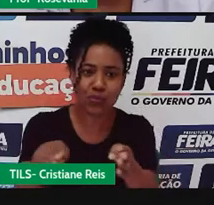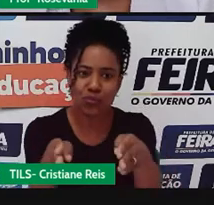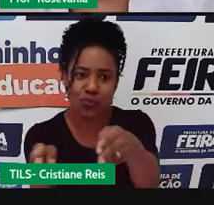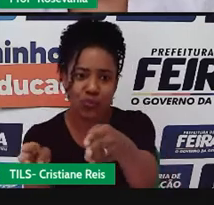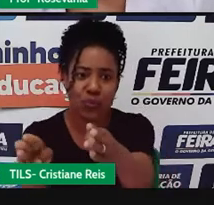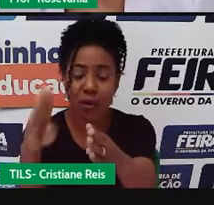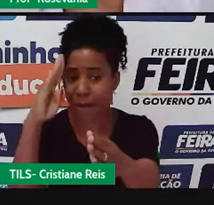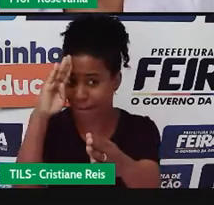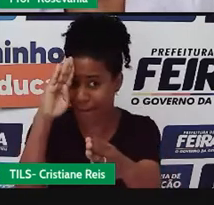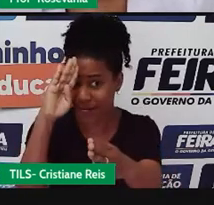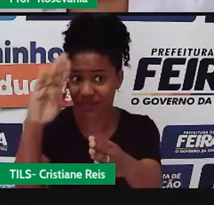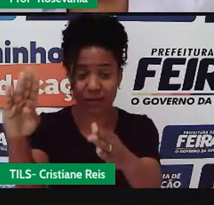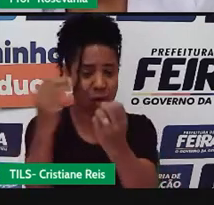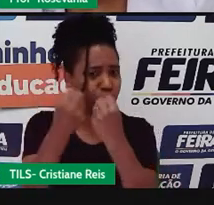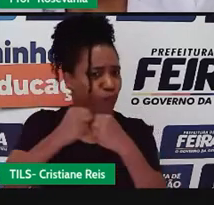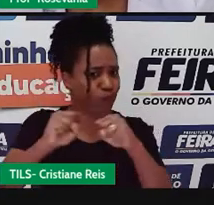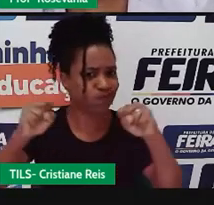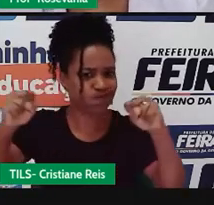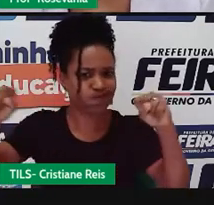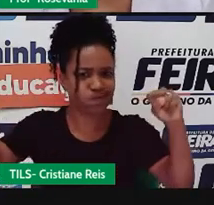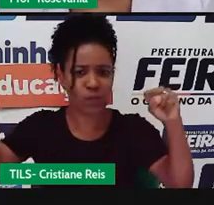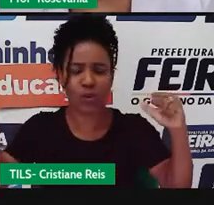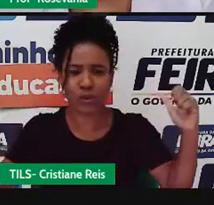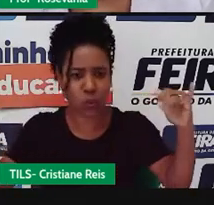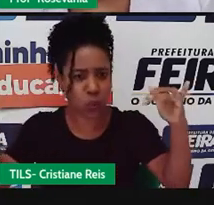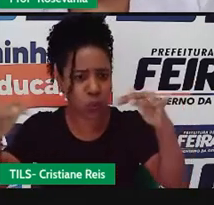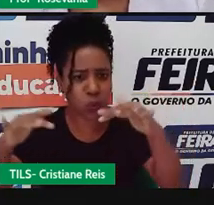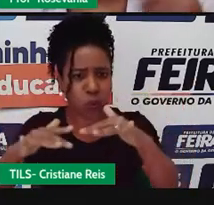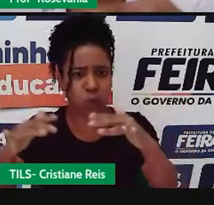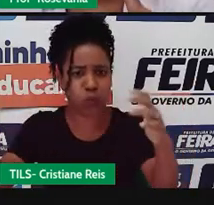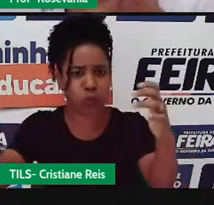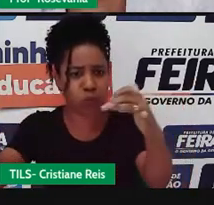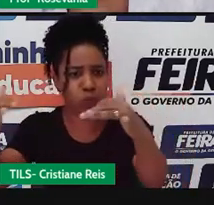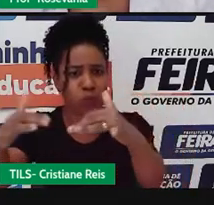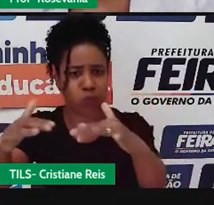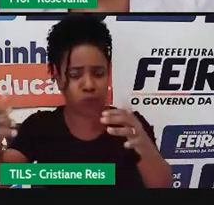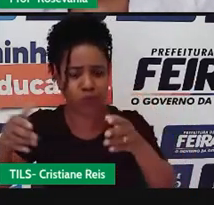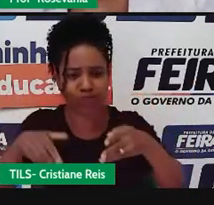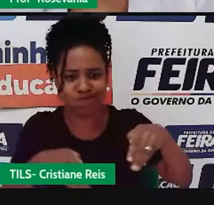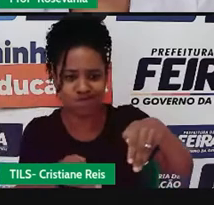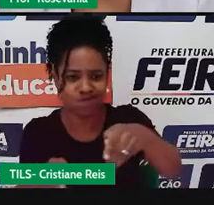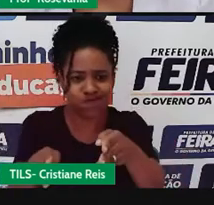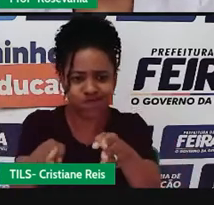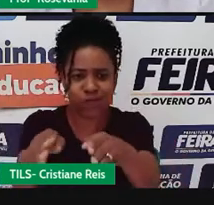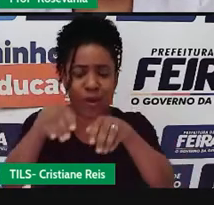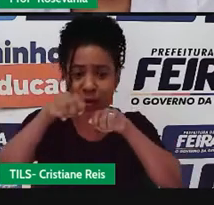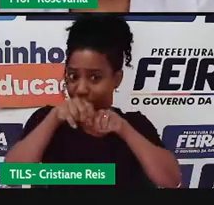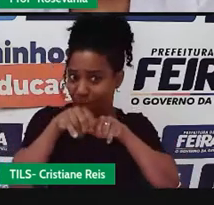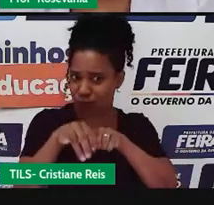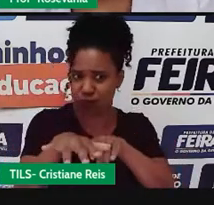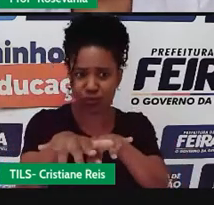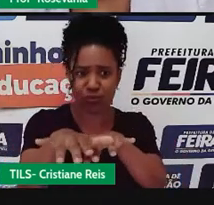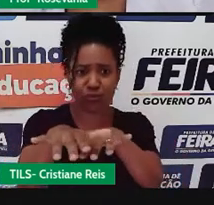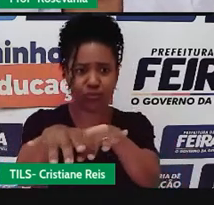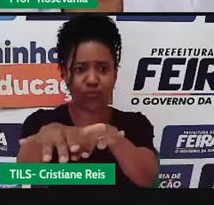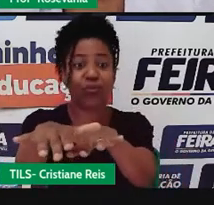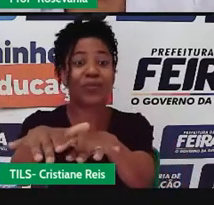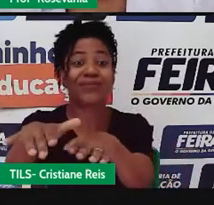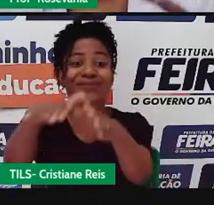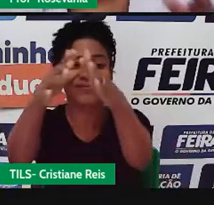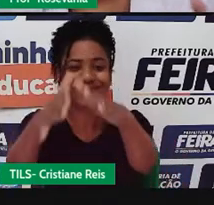afluentes despejam nesse rio. E aí ele vai lá em direção ao mar. Nas bacias